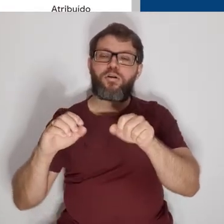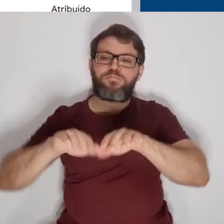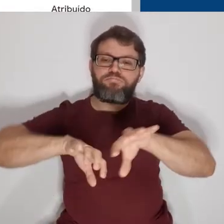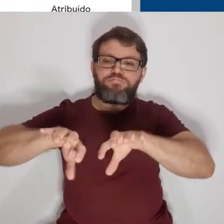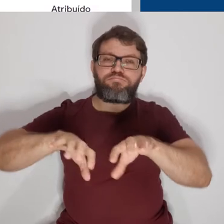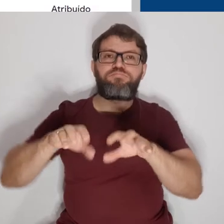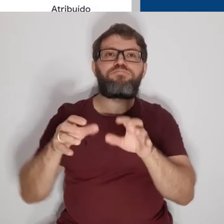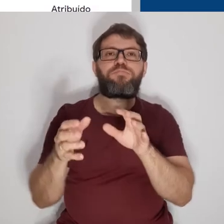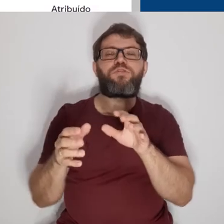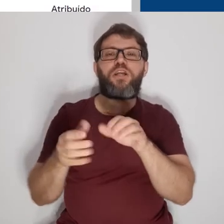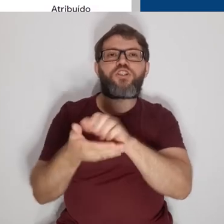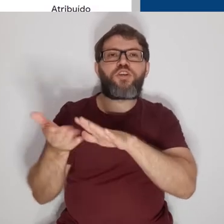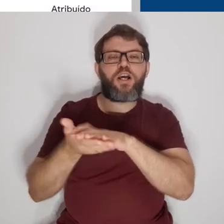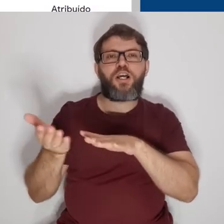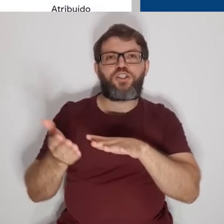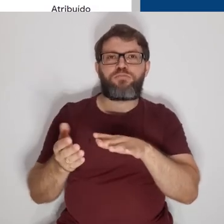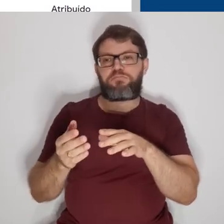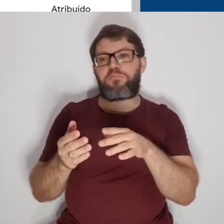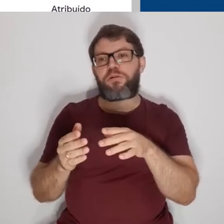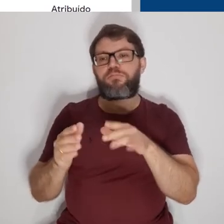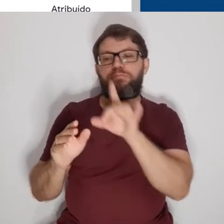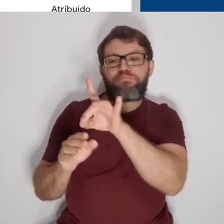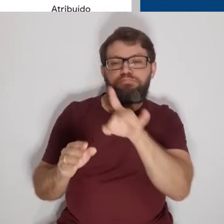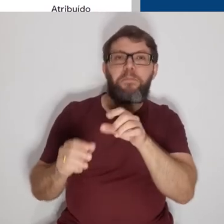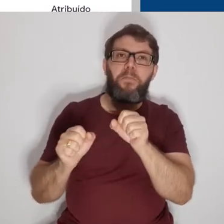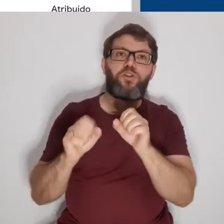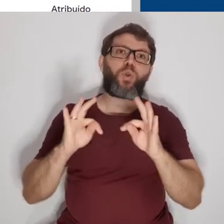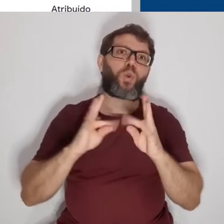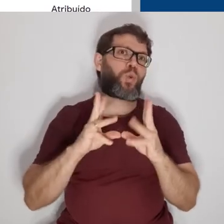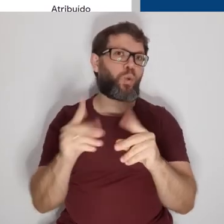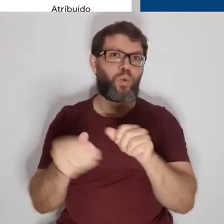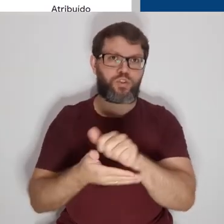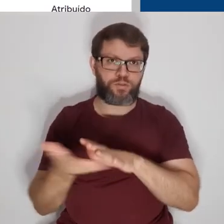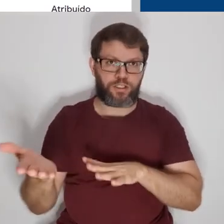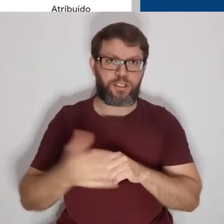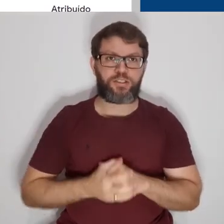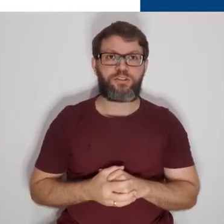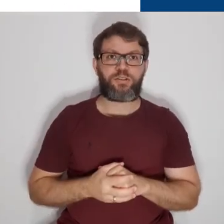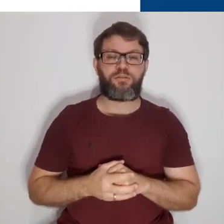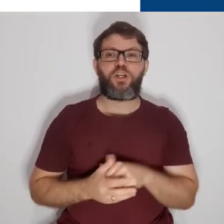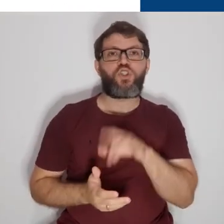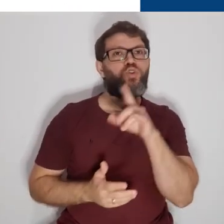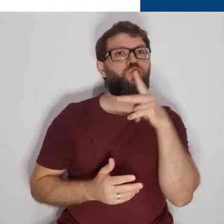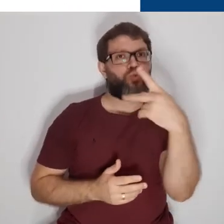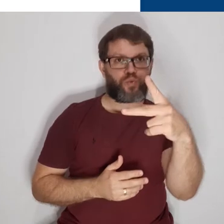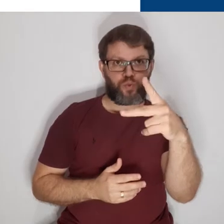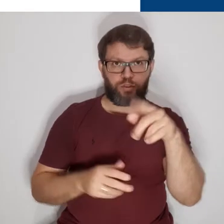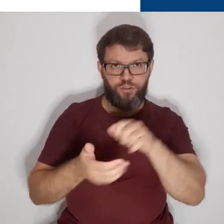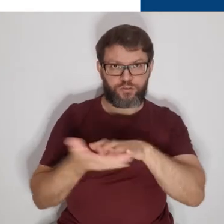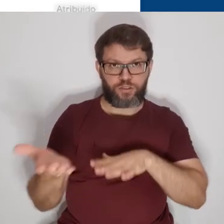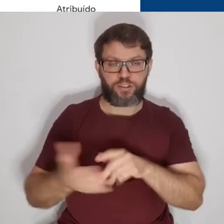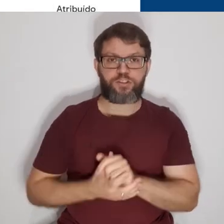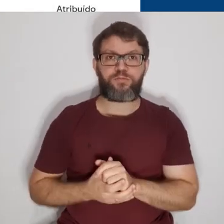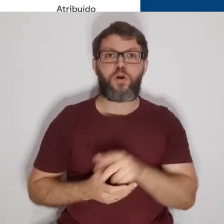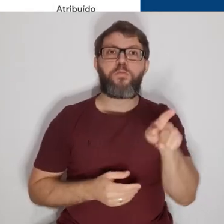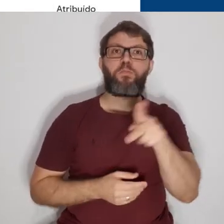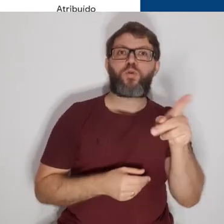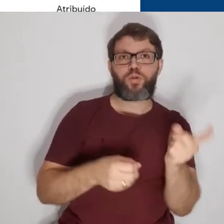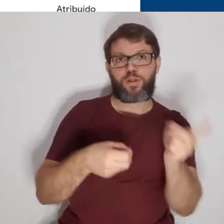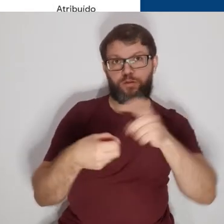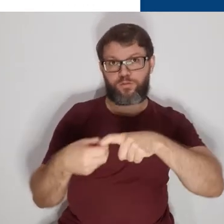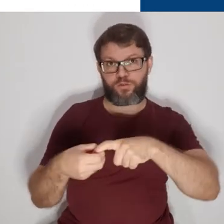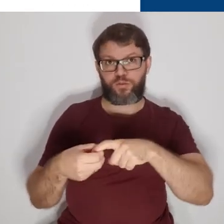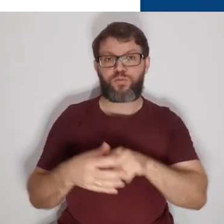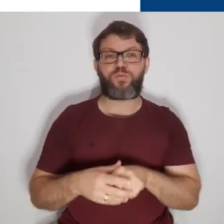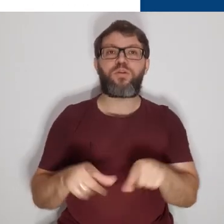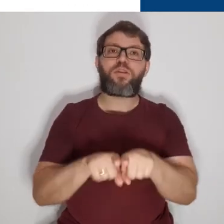à sua resolução. Todas as atividades, as atribuídas a você, as devolvidas pelo